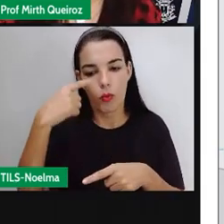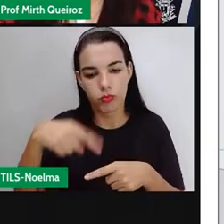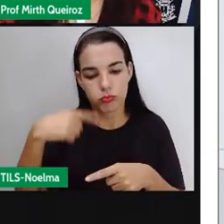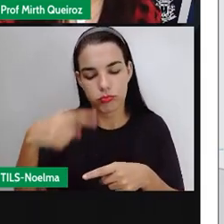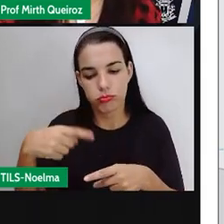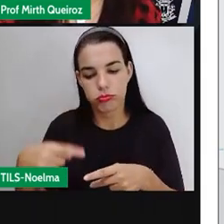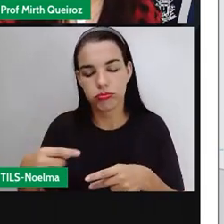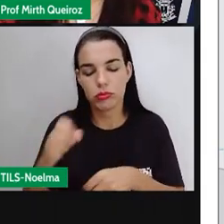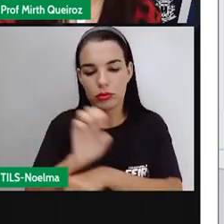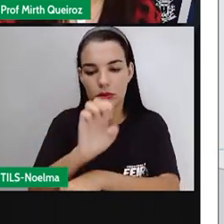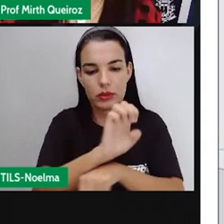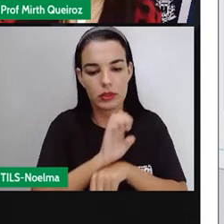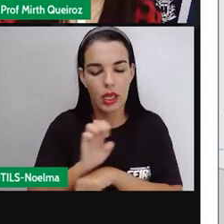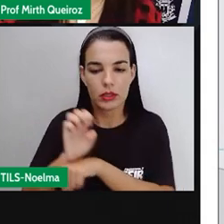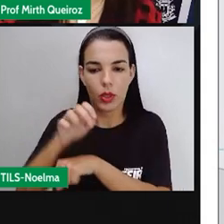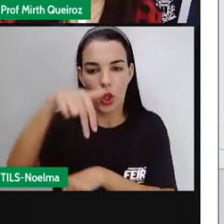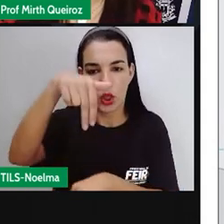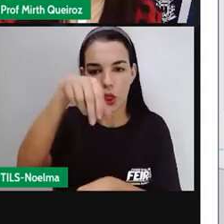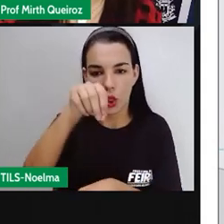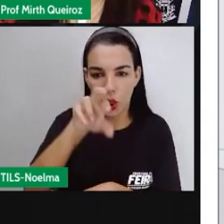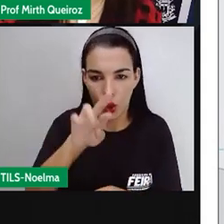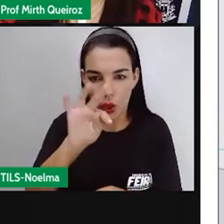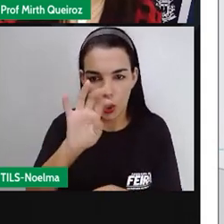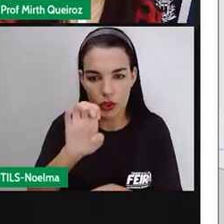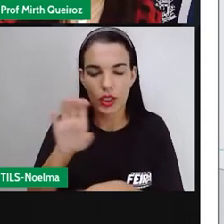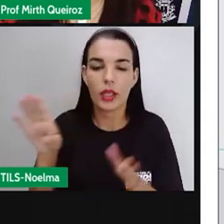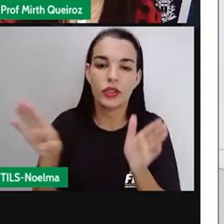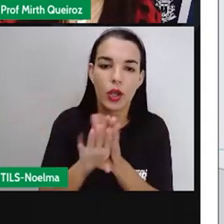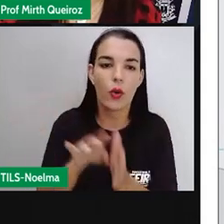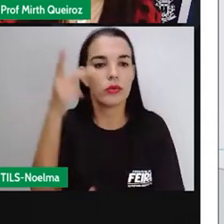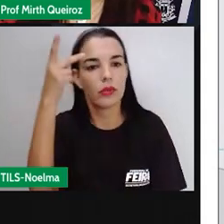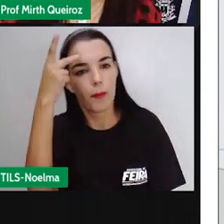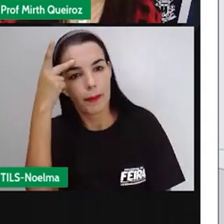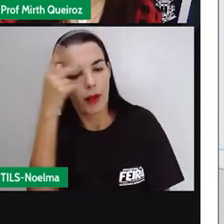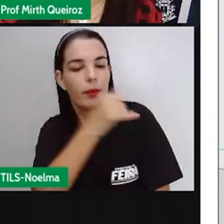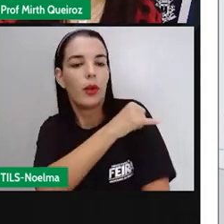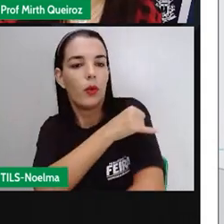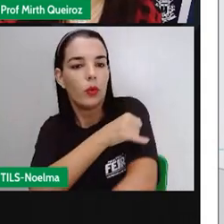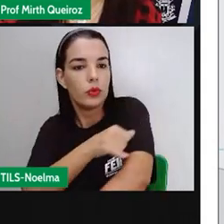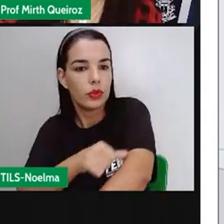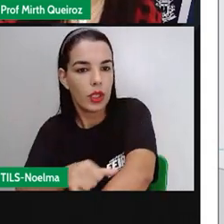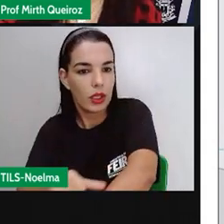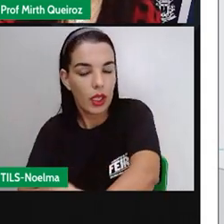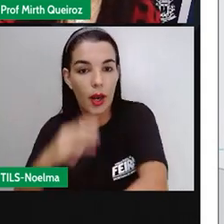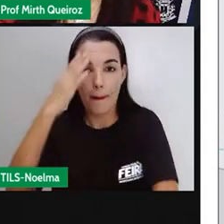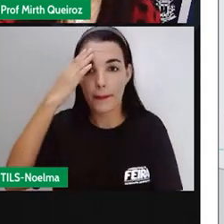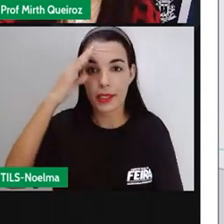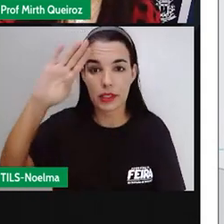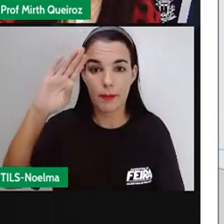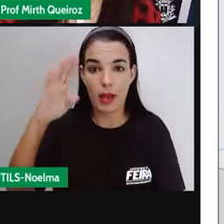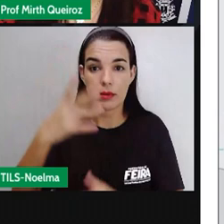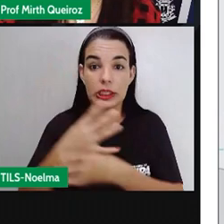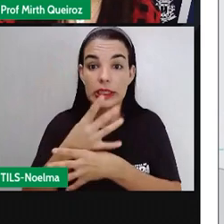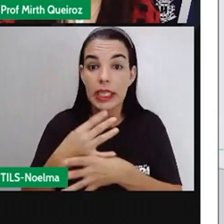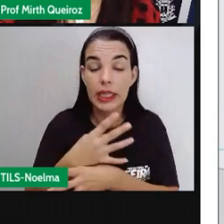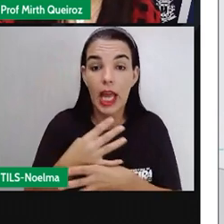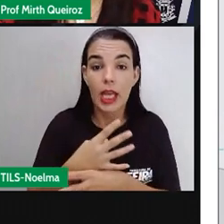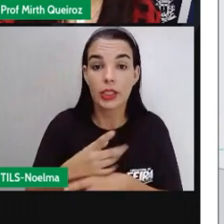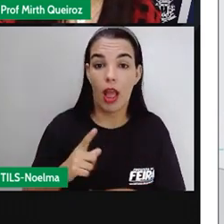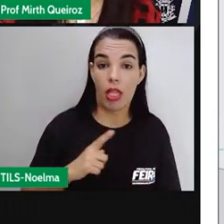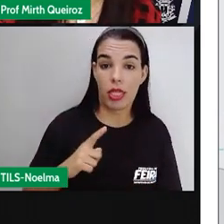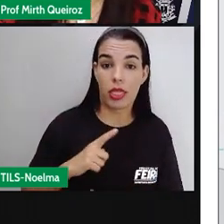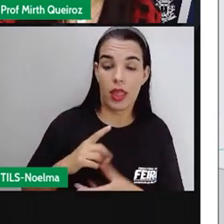por fim, o sudeste, onde São Paulo e Rio de Janeiro se destacaram, né, nesse período no cultivo